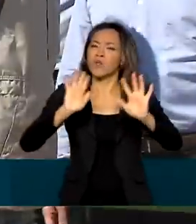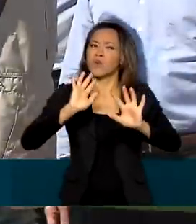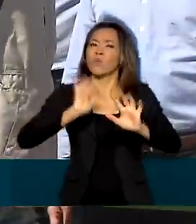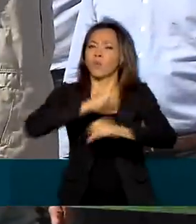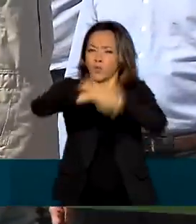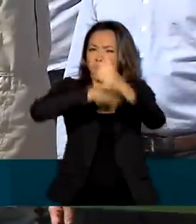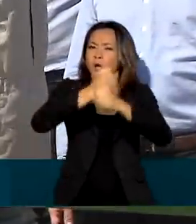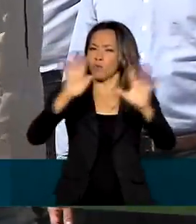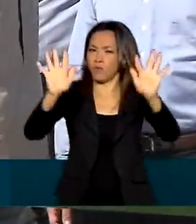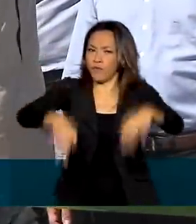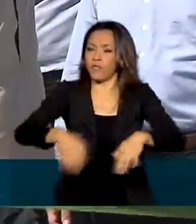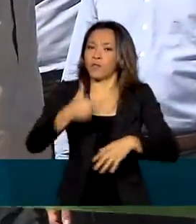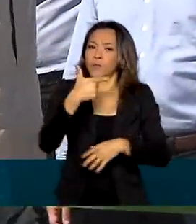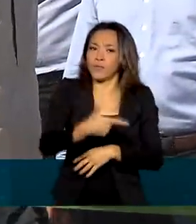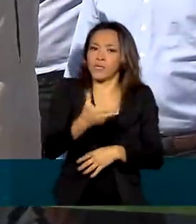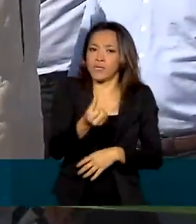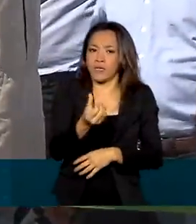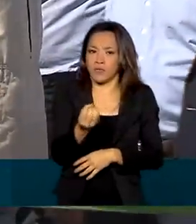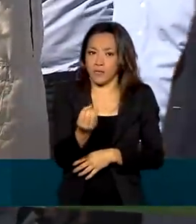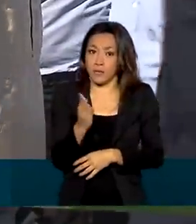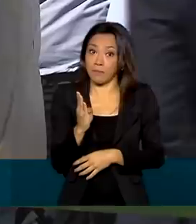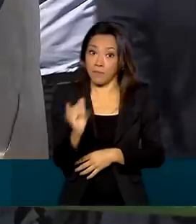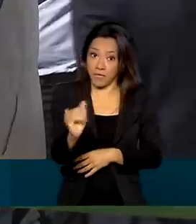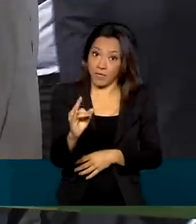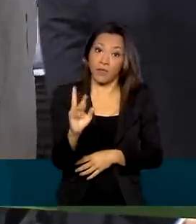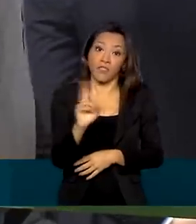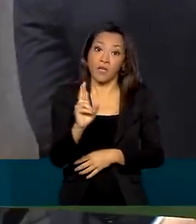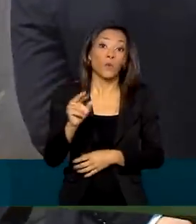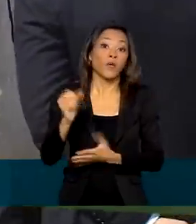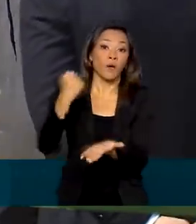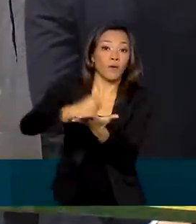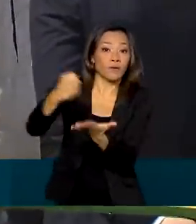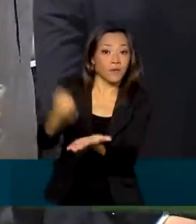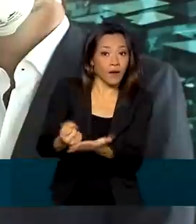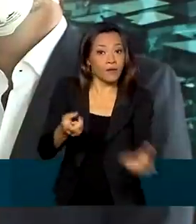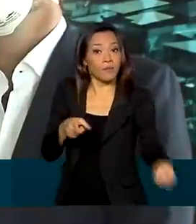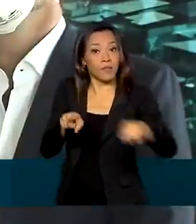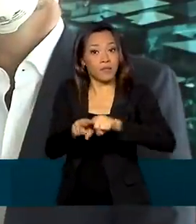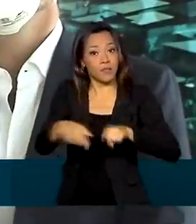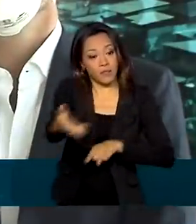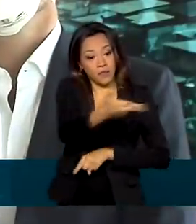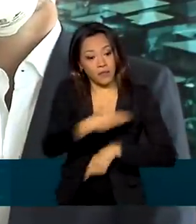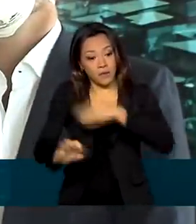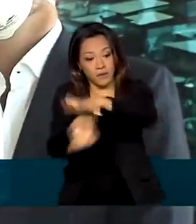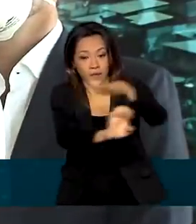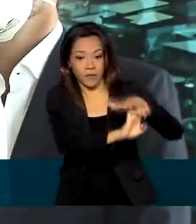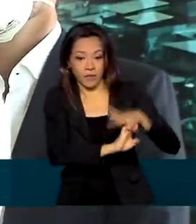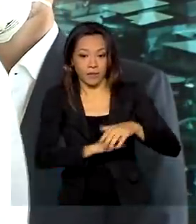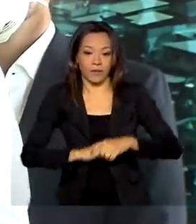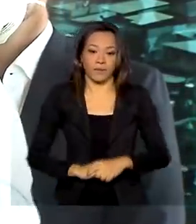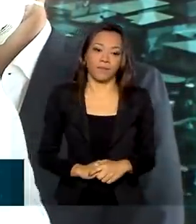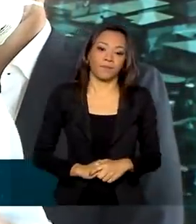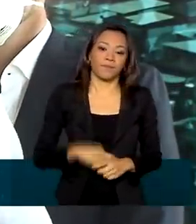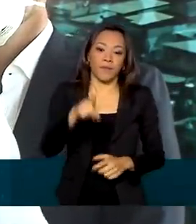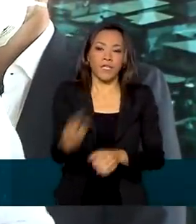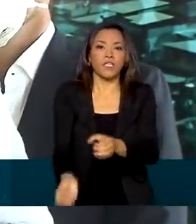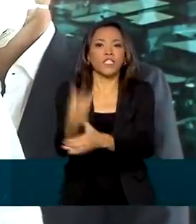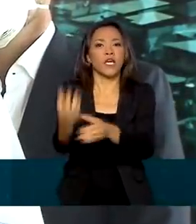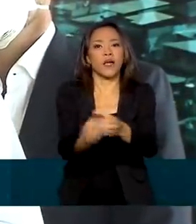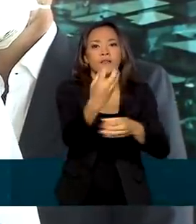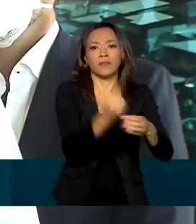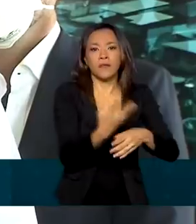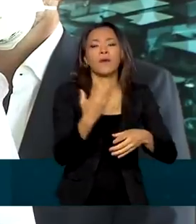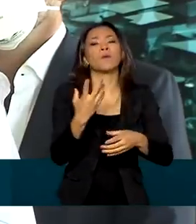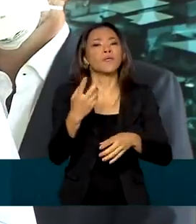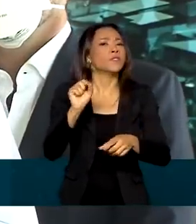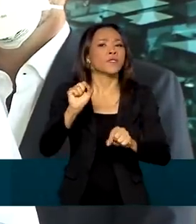bilhões de reais em contratos com a iniciativa privada. No final das contas, a vai ter uma geração de emprego proveniente desses